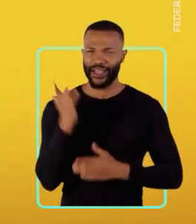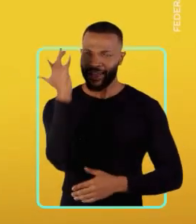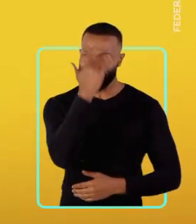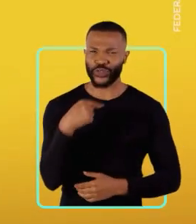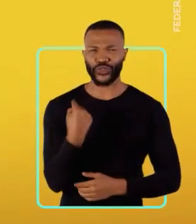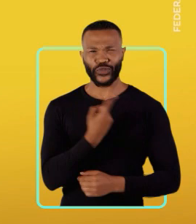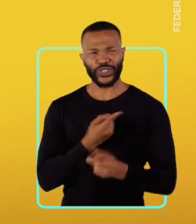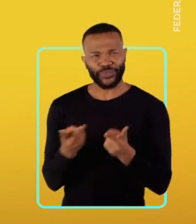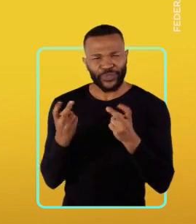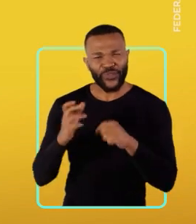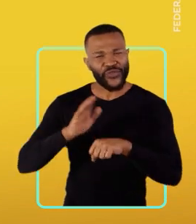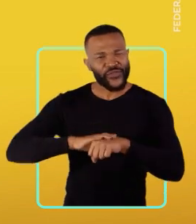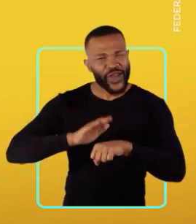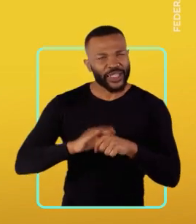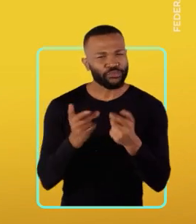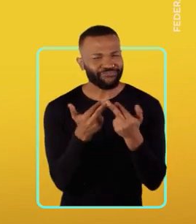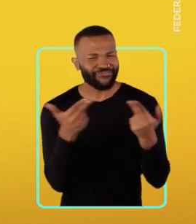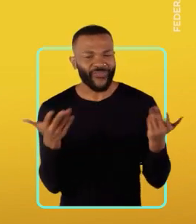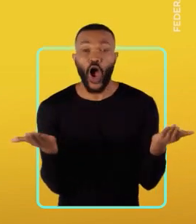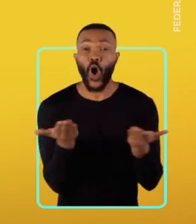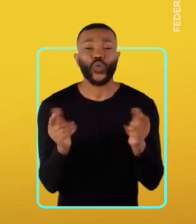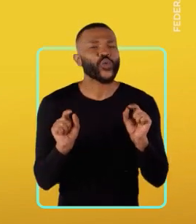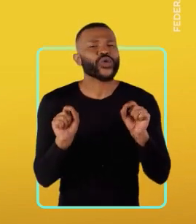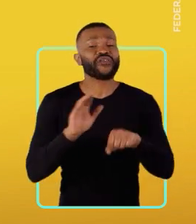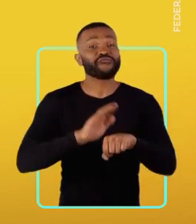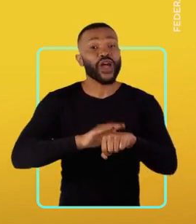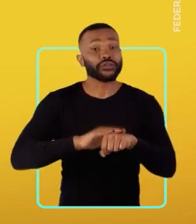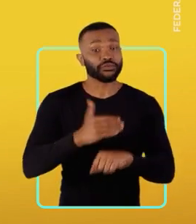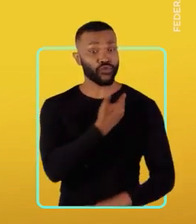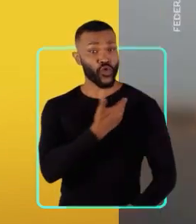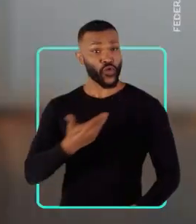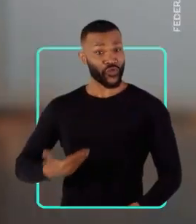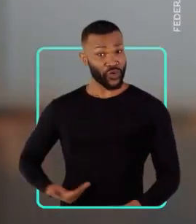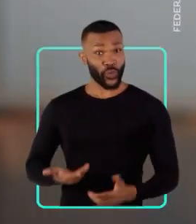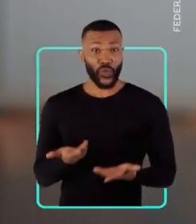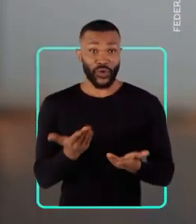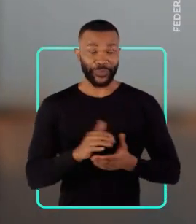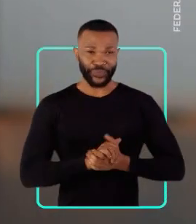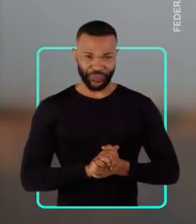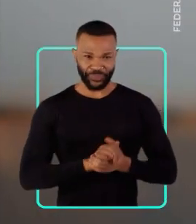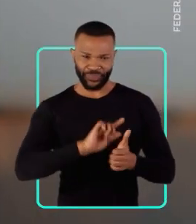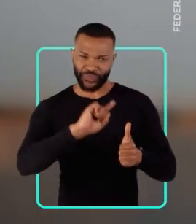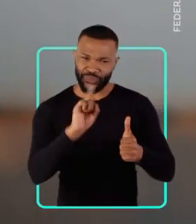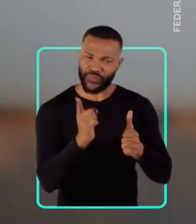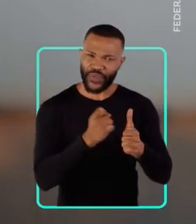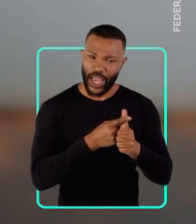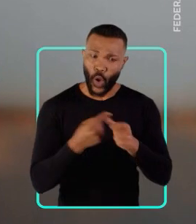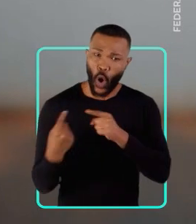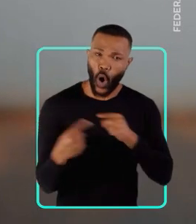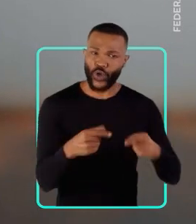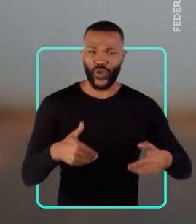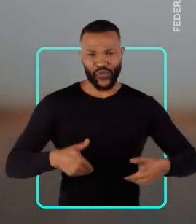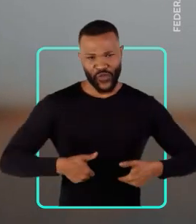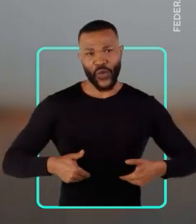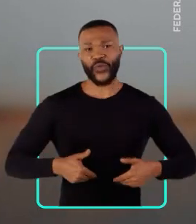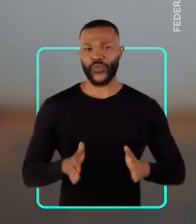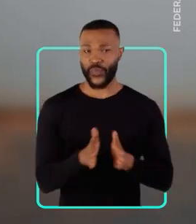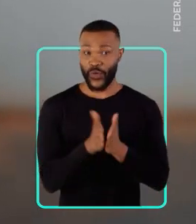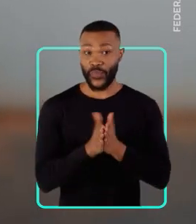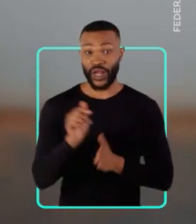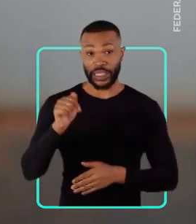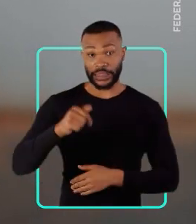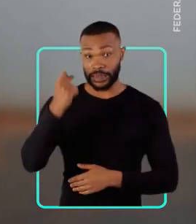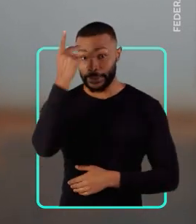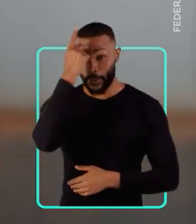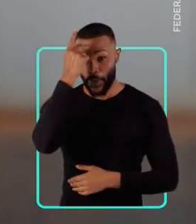viu que você fez muito. E agora? O que pretende fazer como governador? Olha, primeiro, lutar contra a fome e a miséria em São Paulo. E